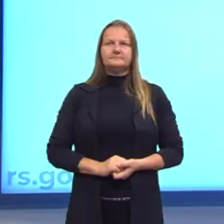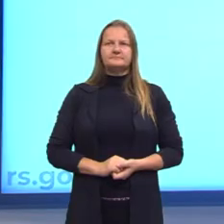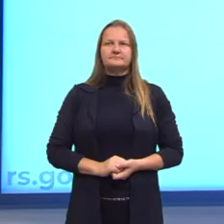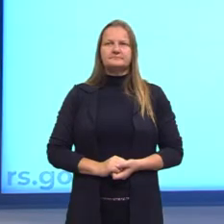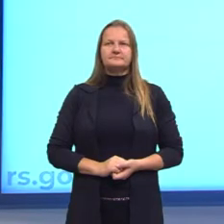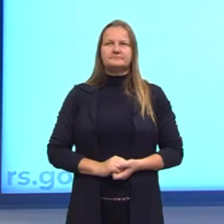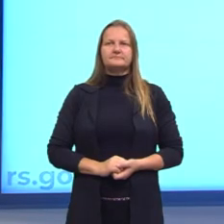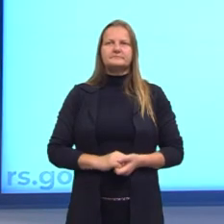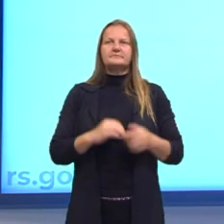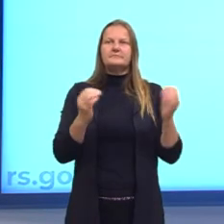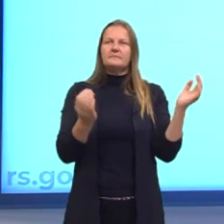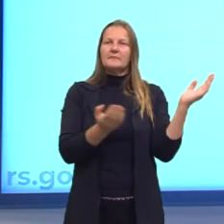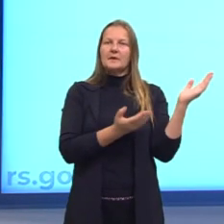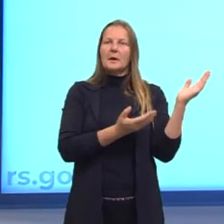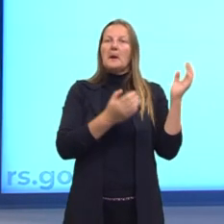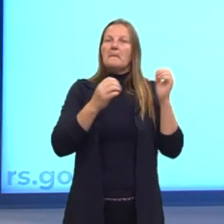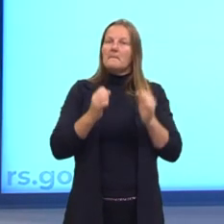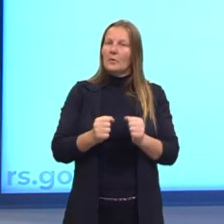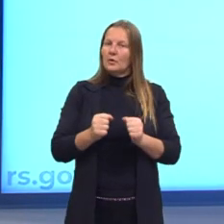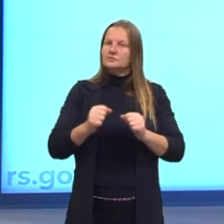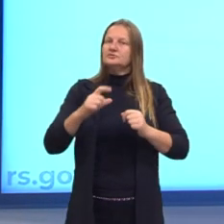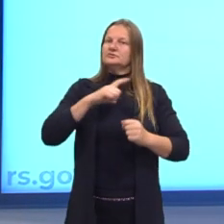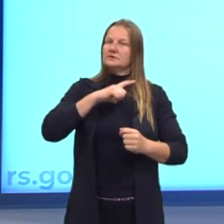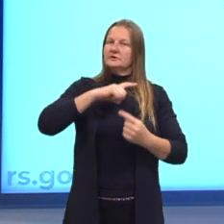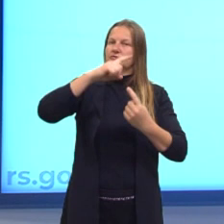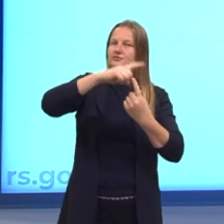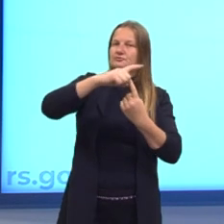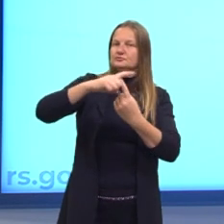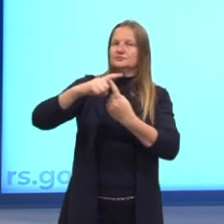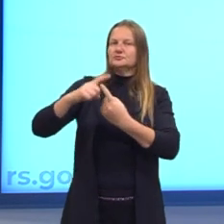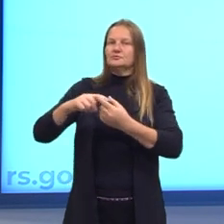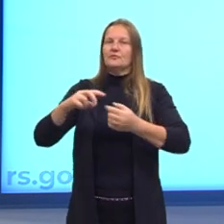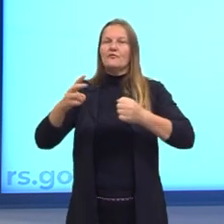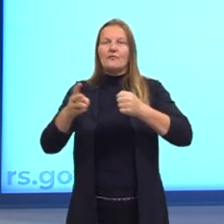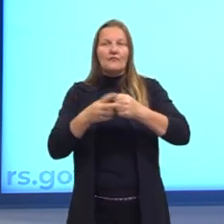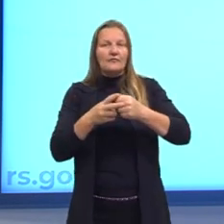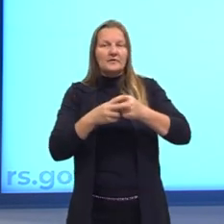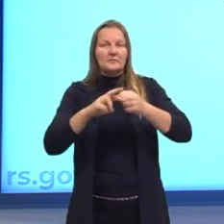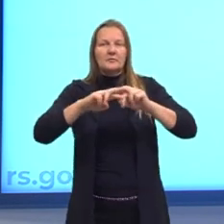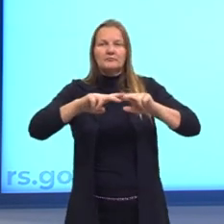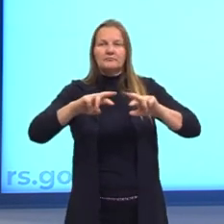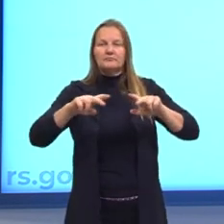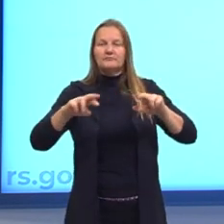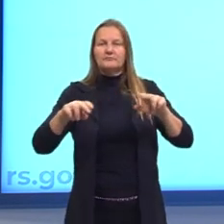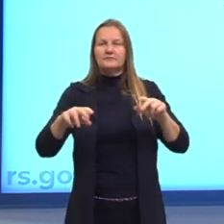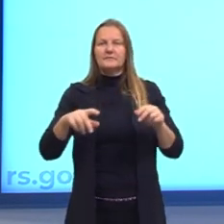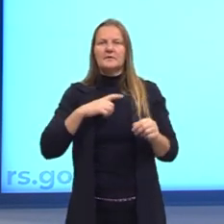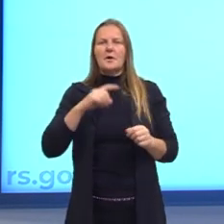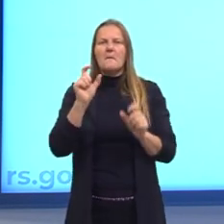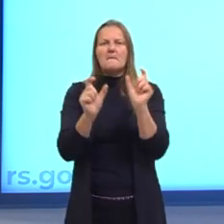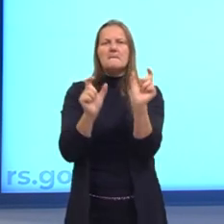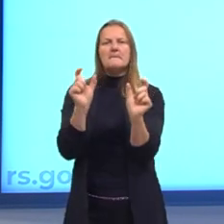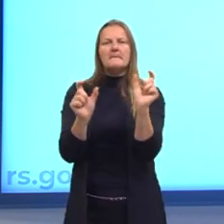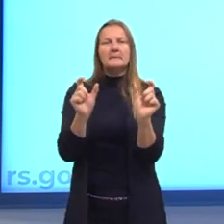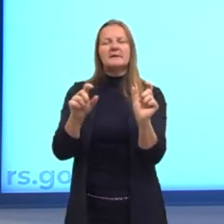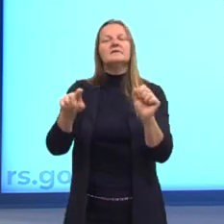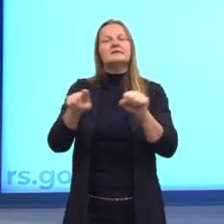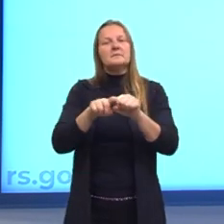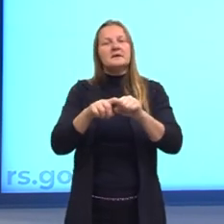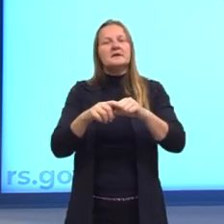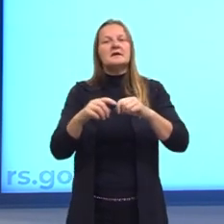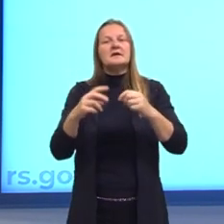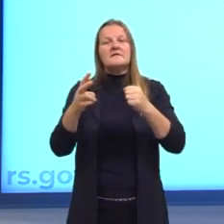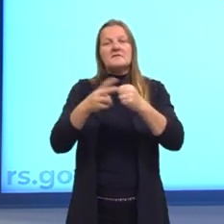A gente pode ter textos verbais, né? Feito ali por uso de palavras ou textos não